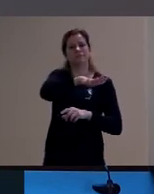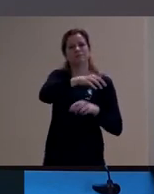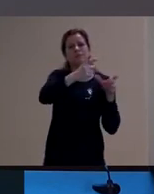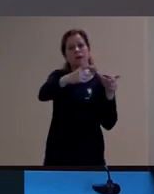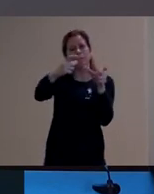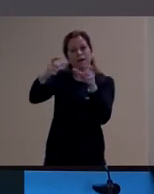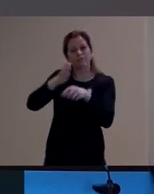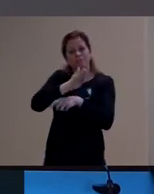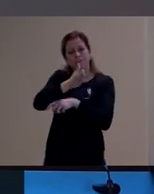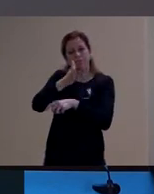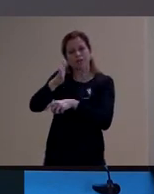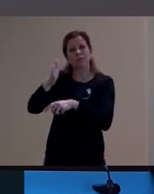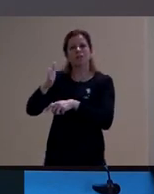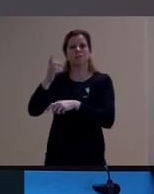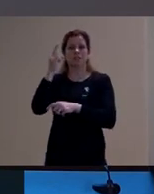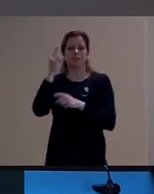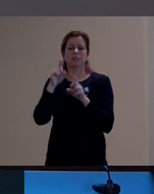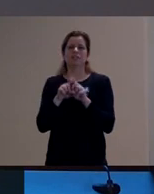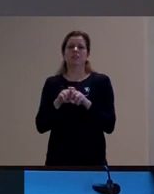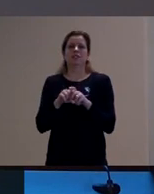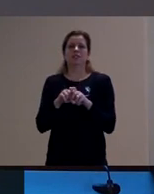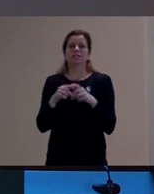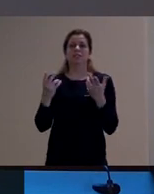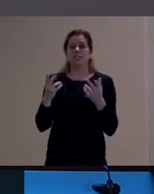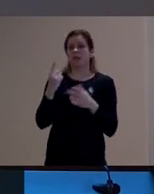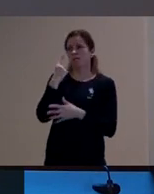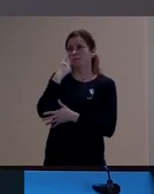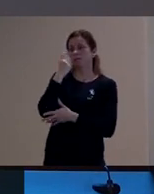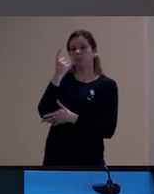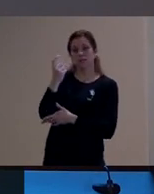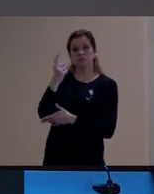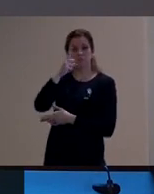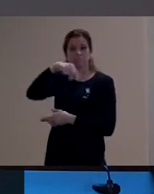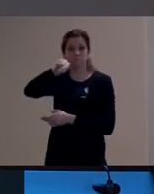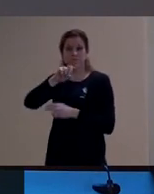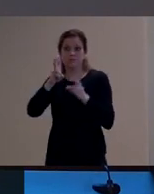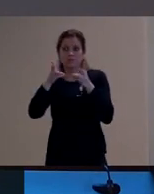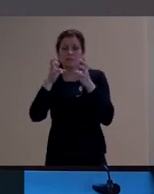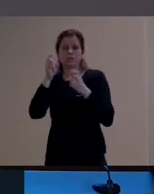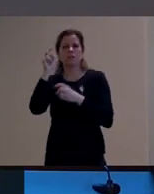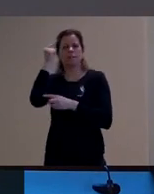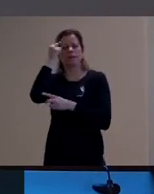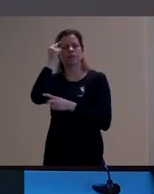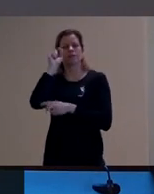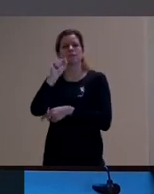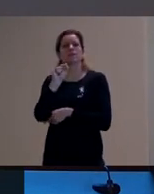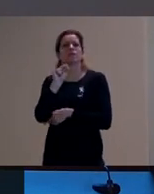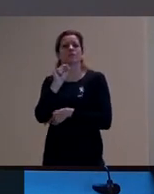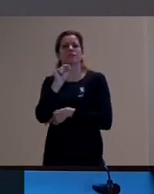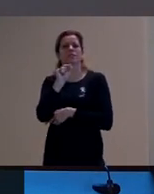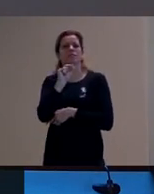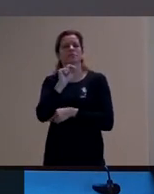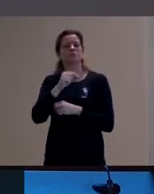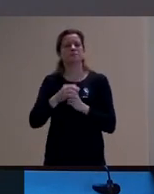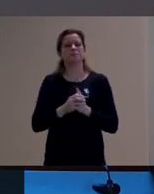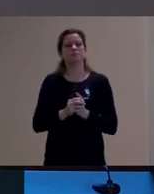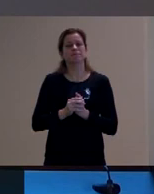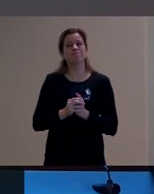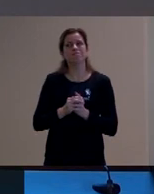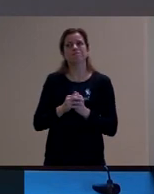aí isso fica bem interessante porque faz a gente pensar que quando ele quando ele vai